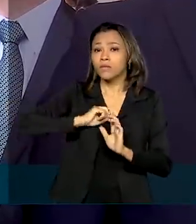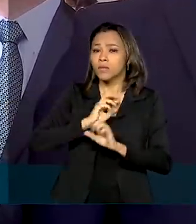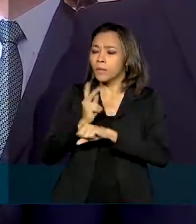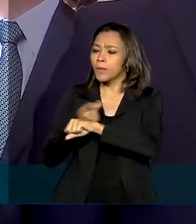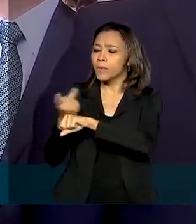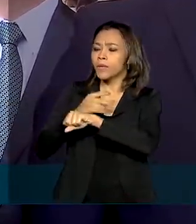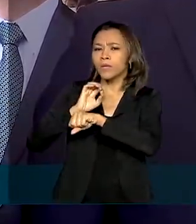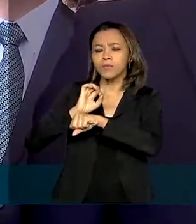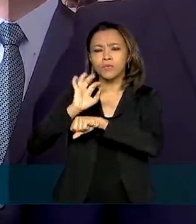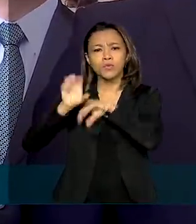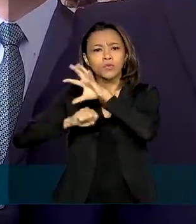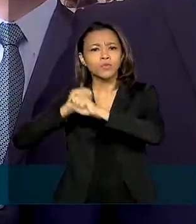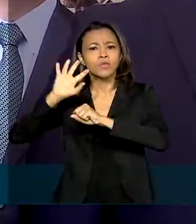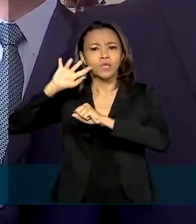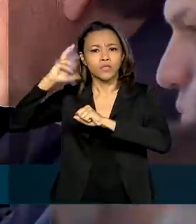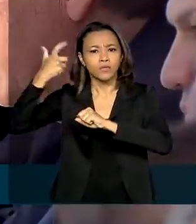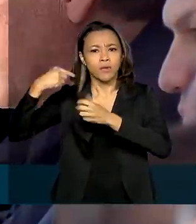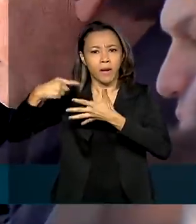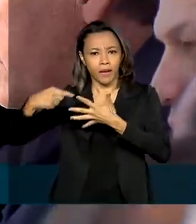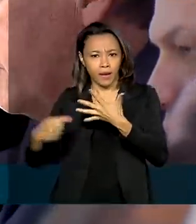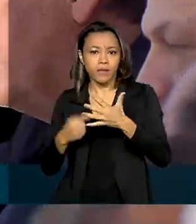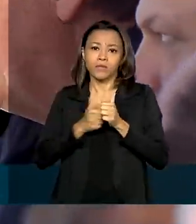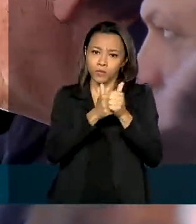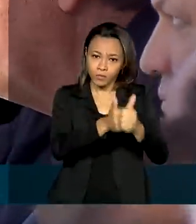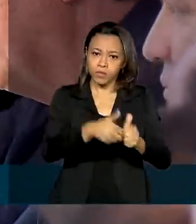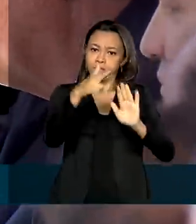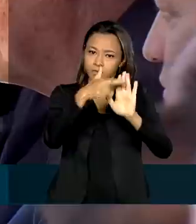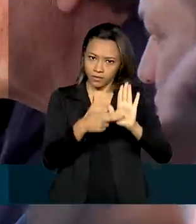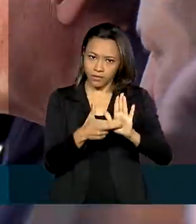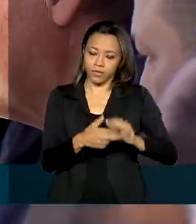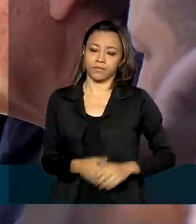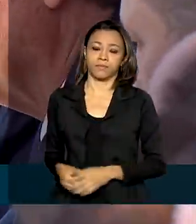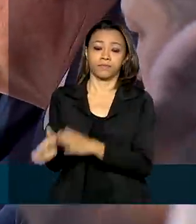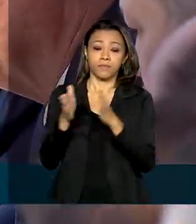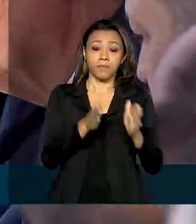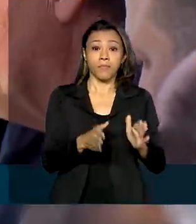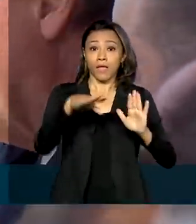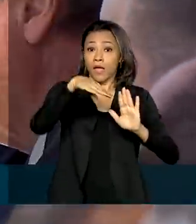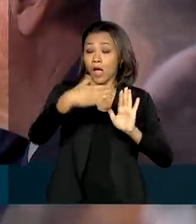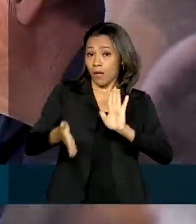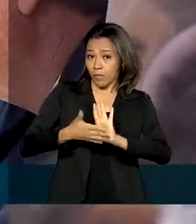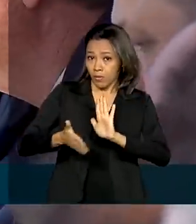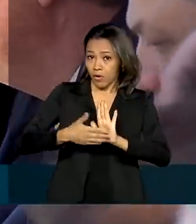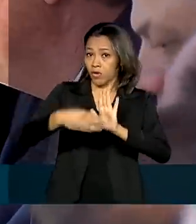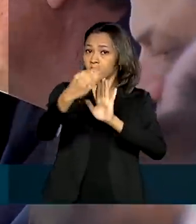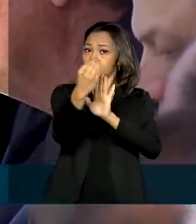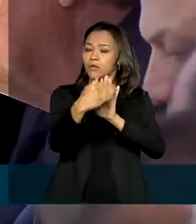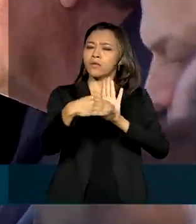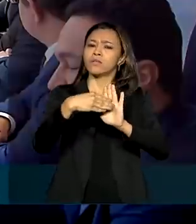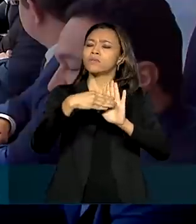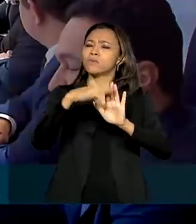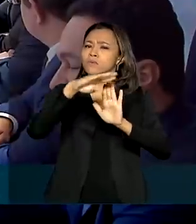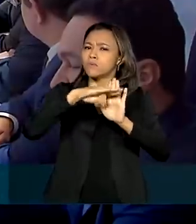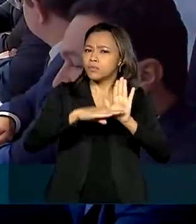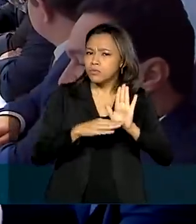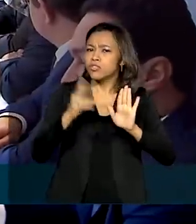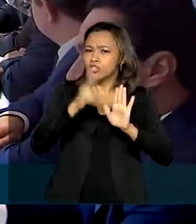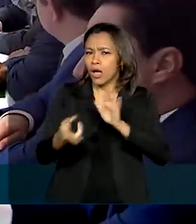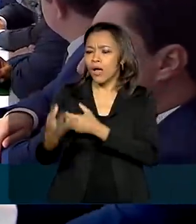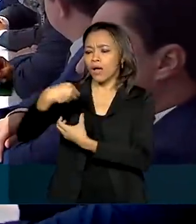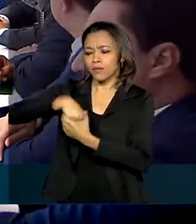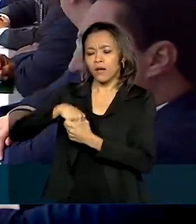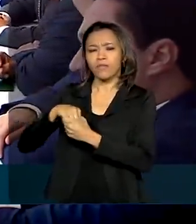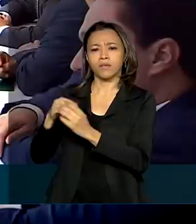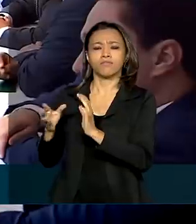dentro dessa verdade orçamentária. A proposta do Renda Cidadã já fazia parte do programa do presidente Bolsonaro e se tornou